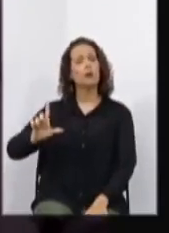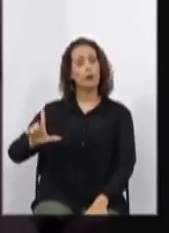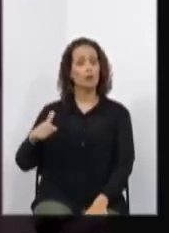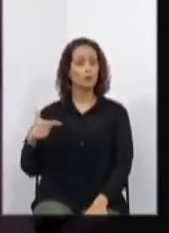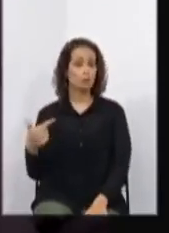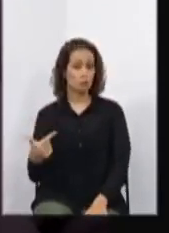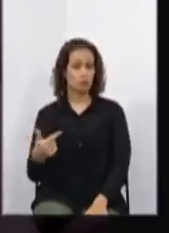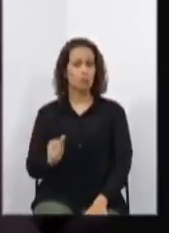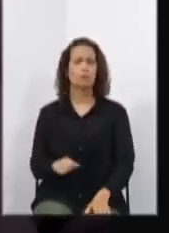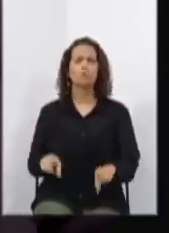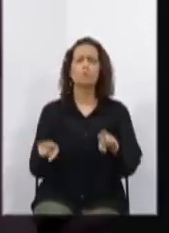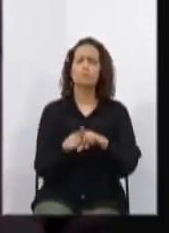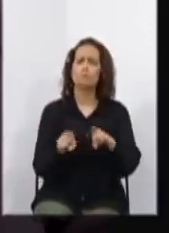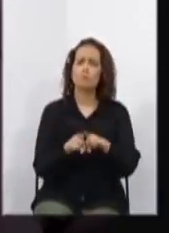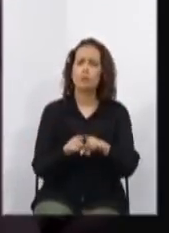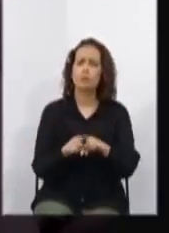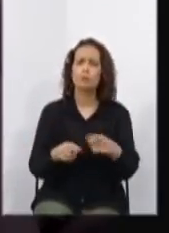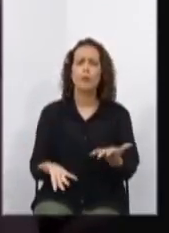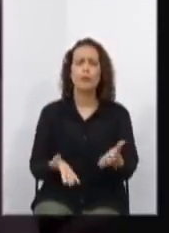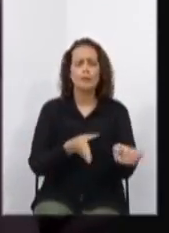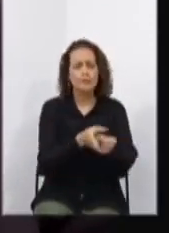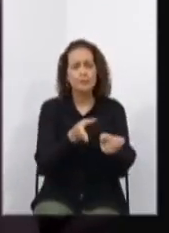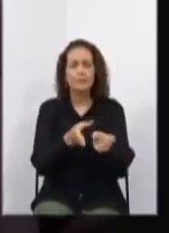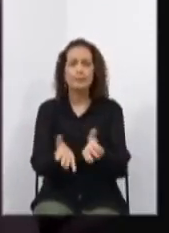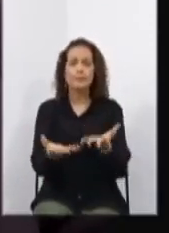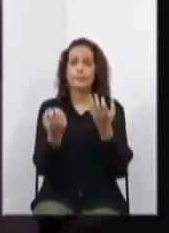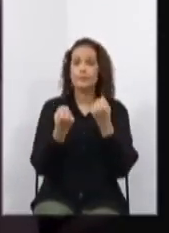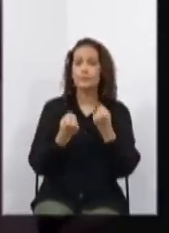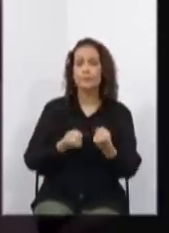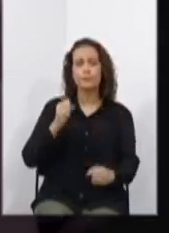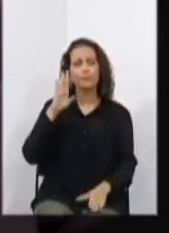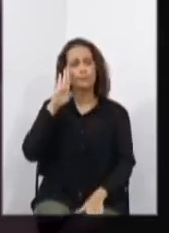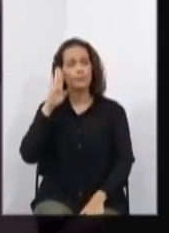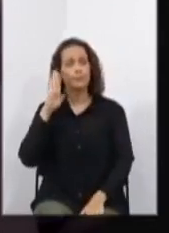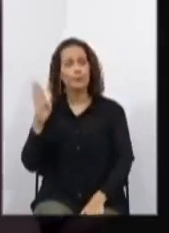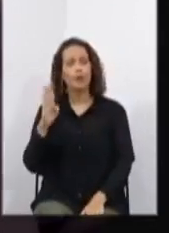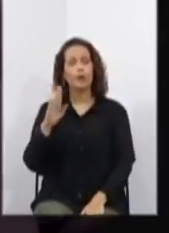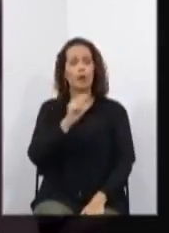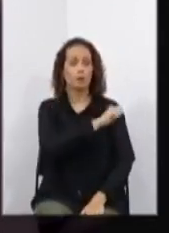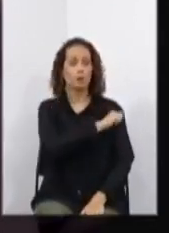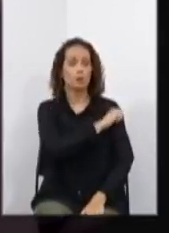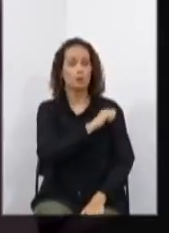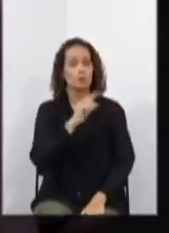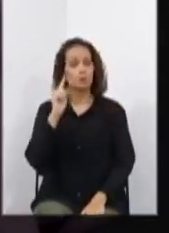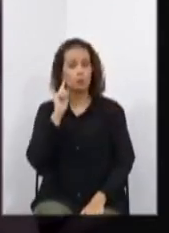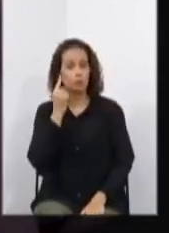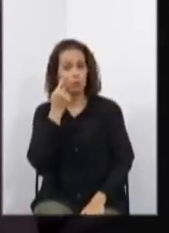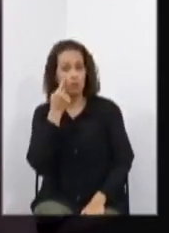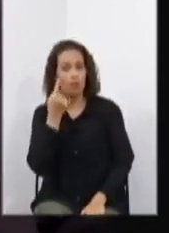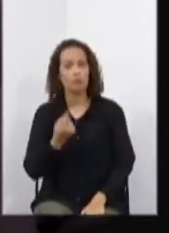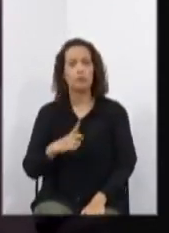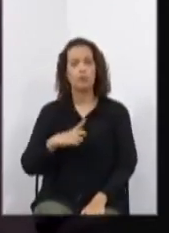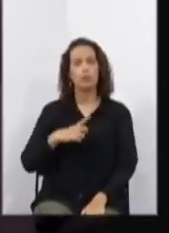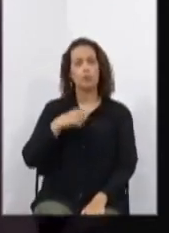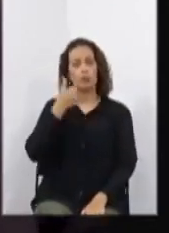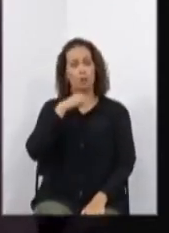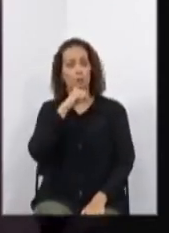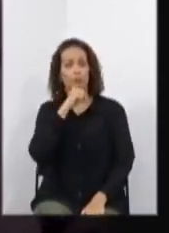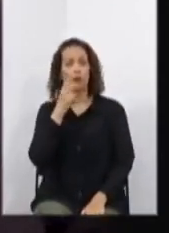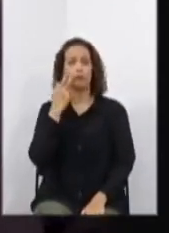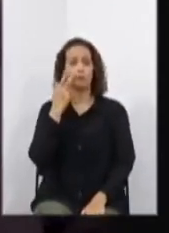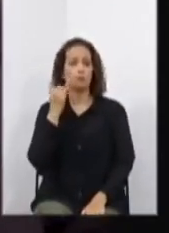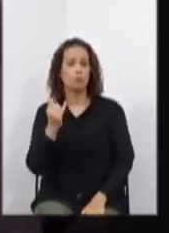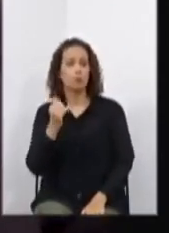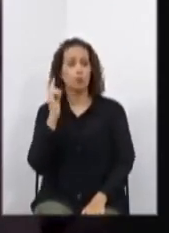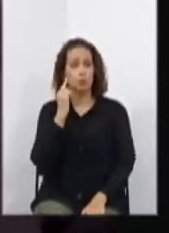Atendimento prioritário aos alunos surdos cegos, surdos, filhos de pais surdos ou surdos cegos